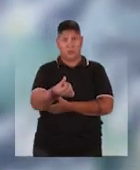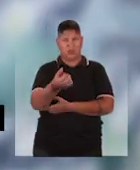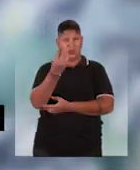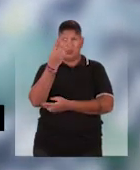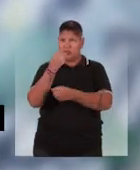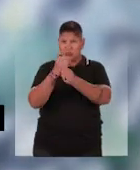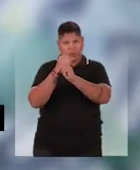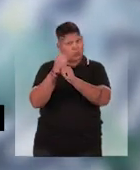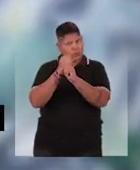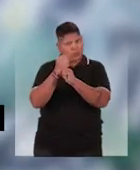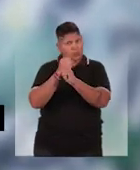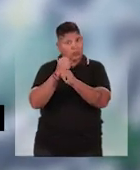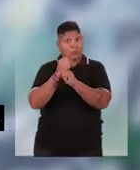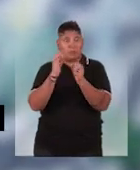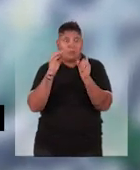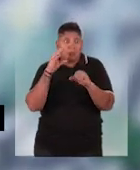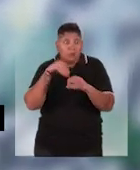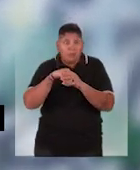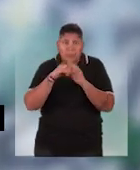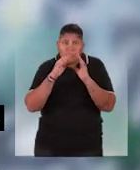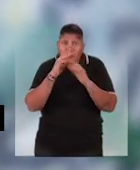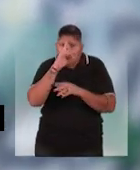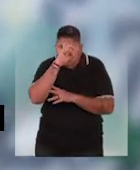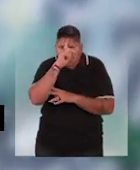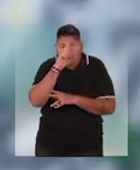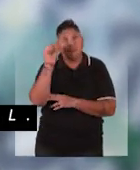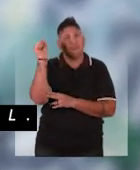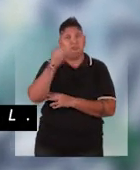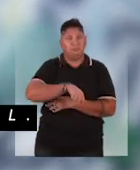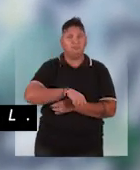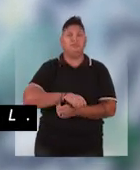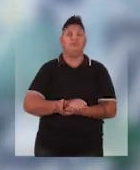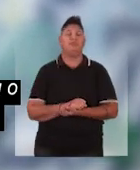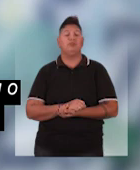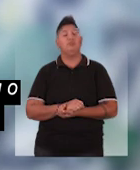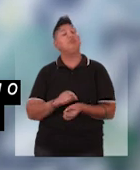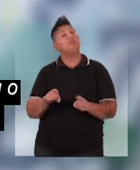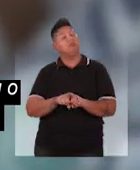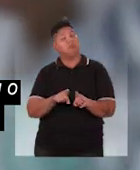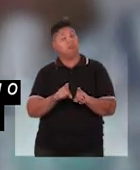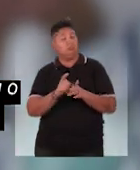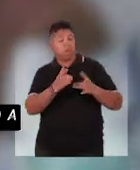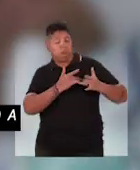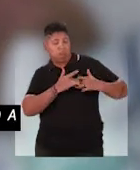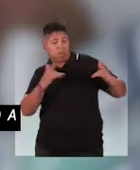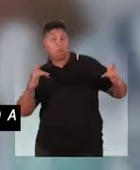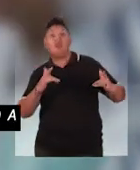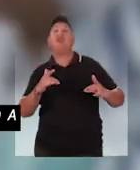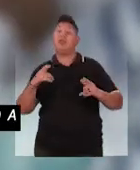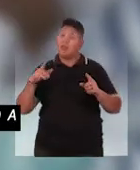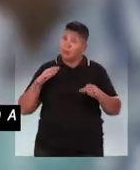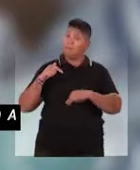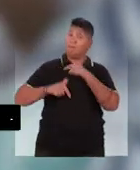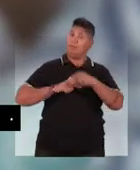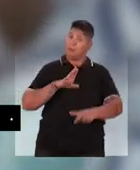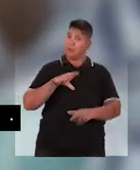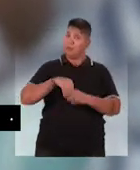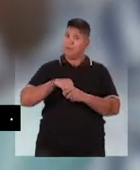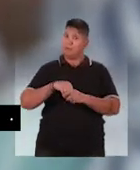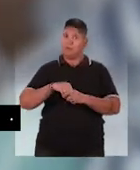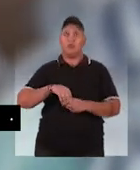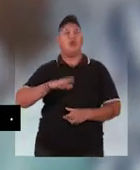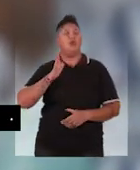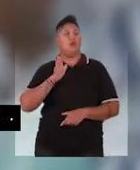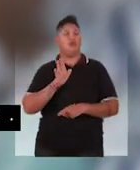Desde 2016, quase três anos. Morando no hospital. Morando no hospital com ele. Ela também foi acolhida e presta